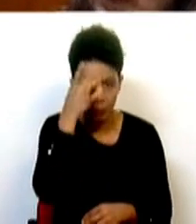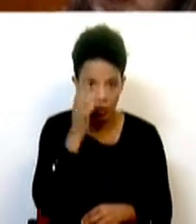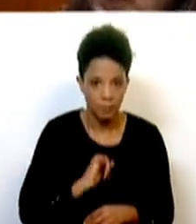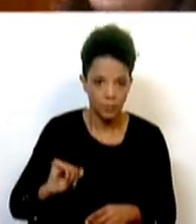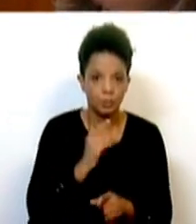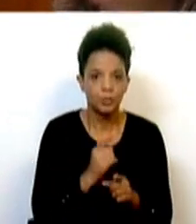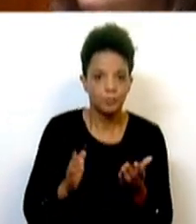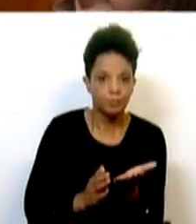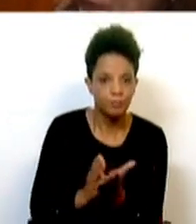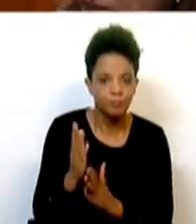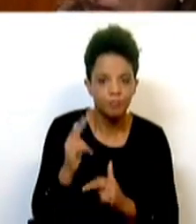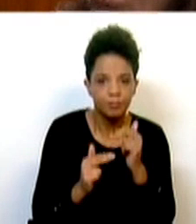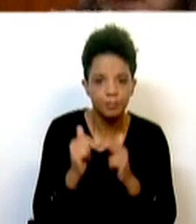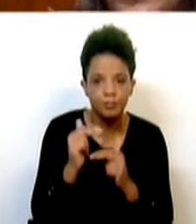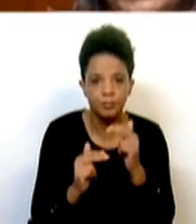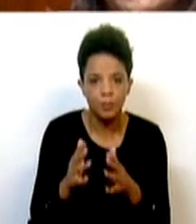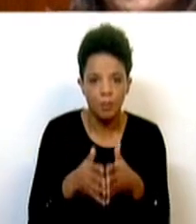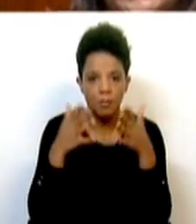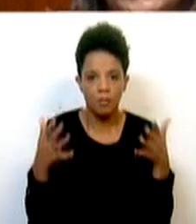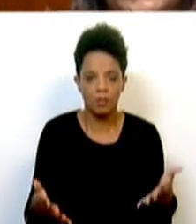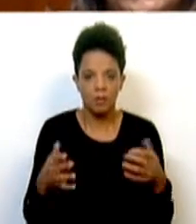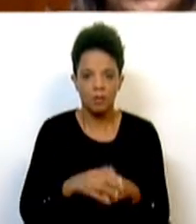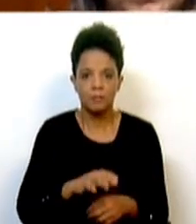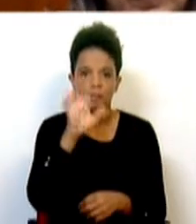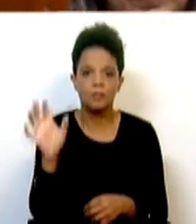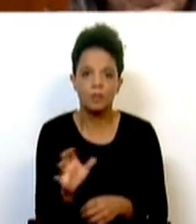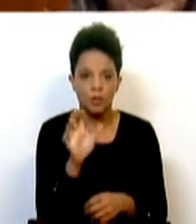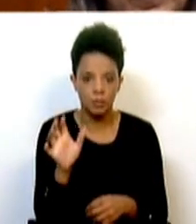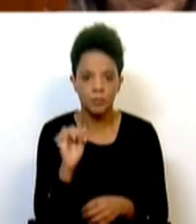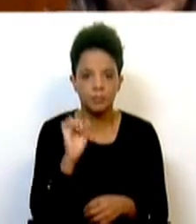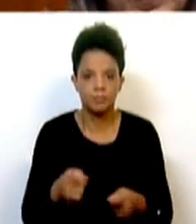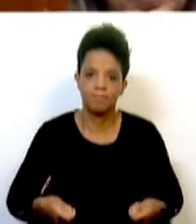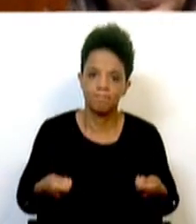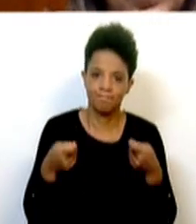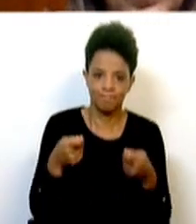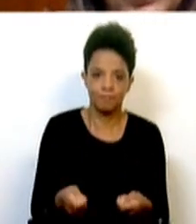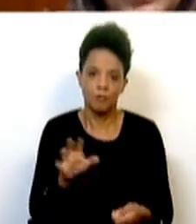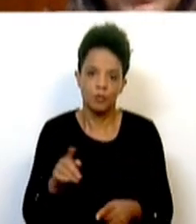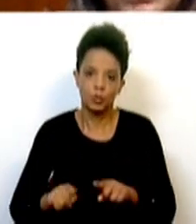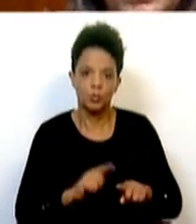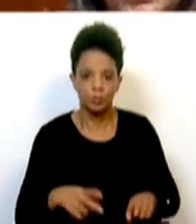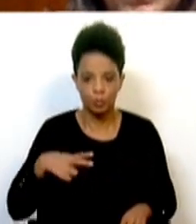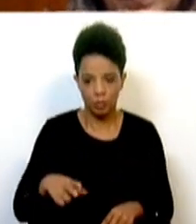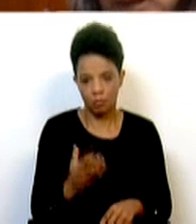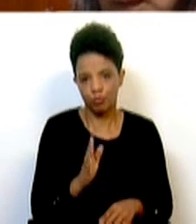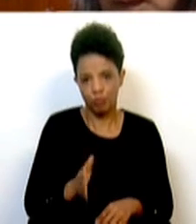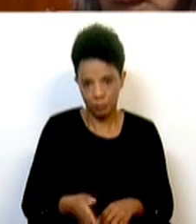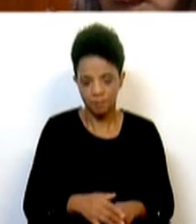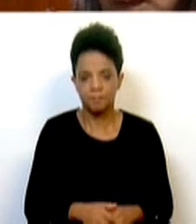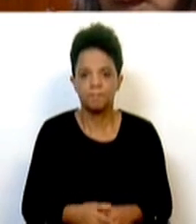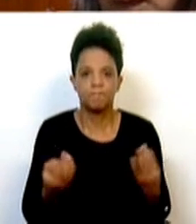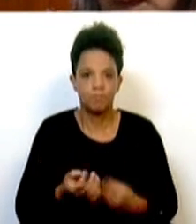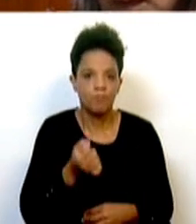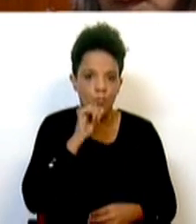vista para continuar a construir e aumentar o ecossistema, sim, o ecossistema de empreendedorismo que já temos em Portugal. Não é por acaso que